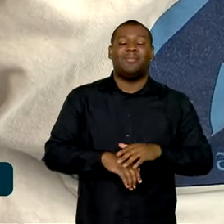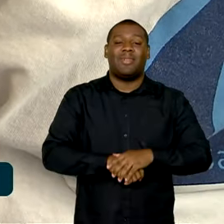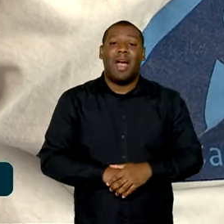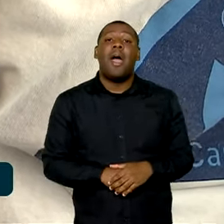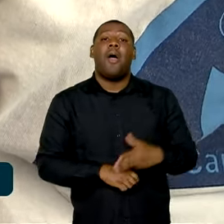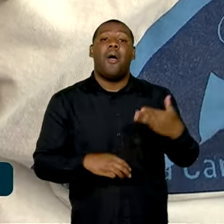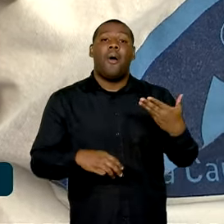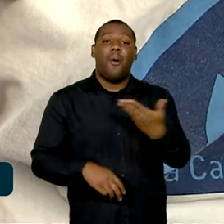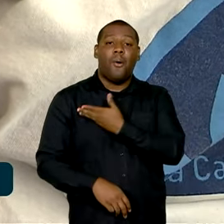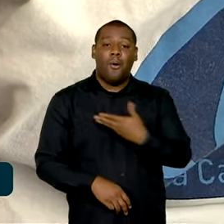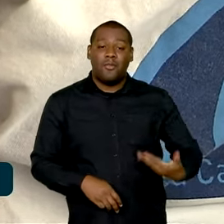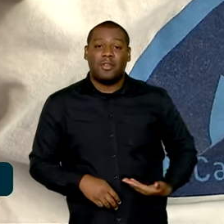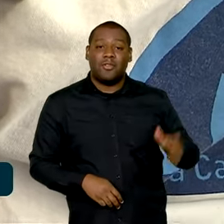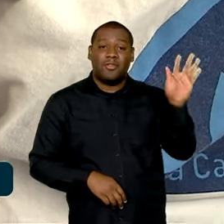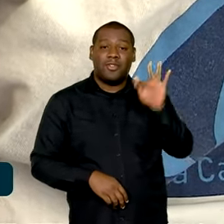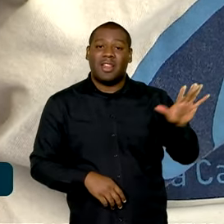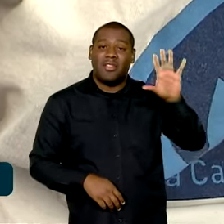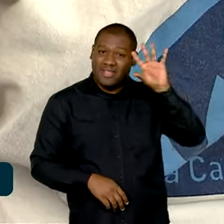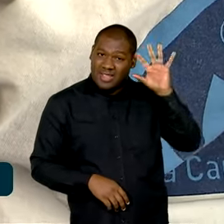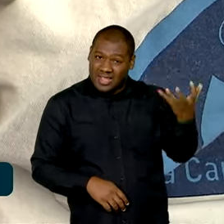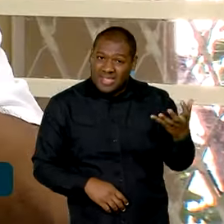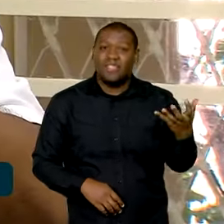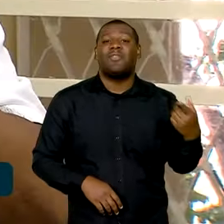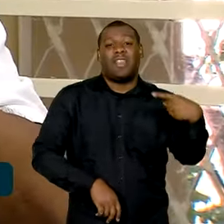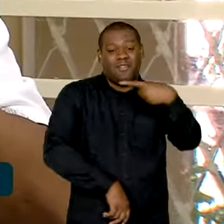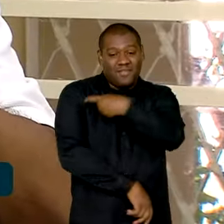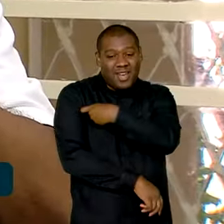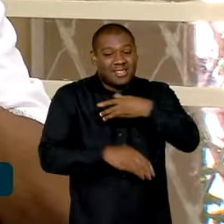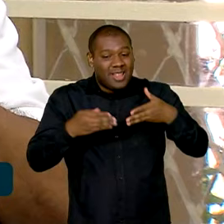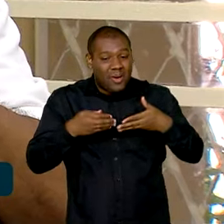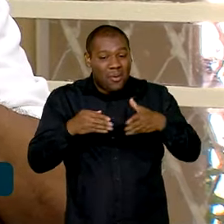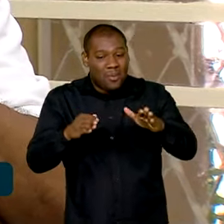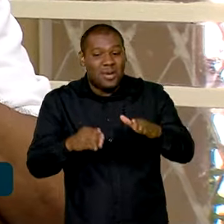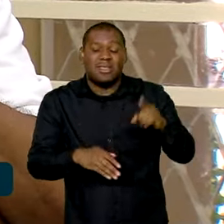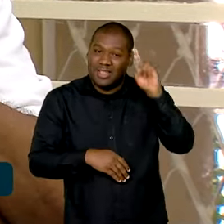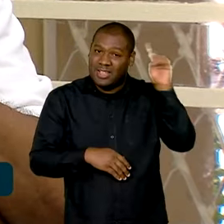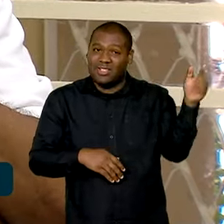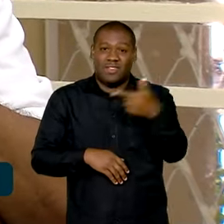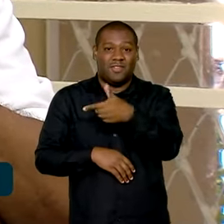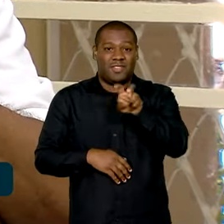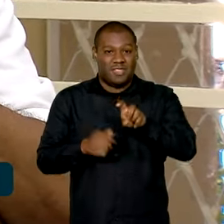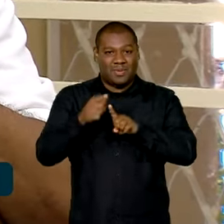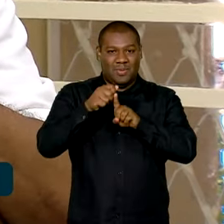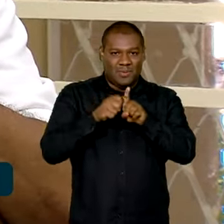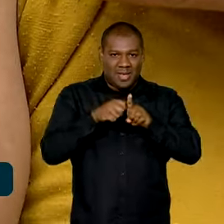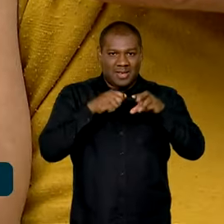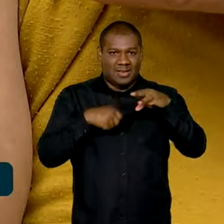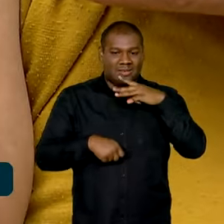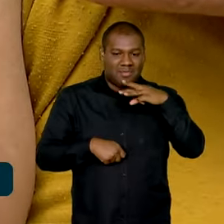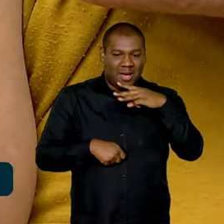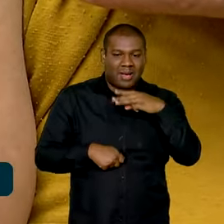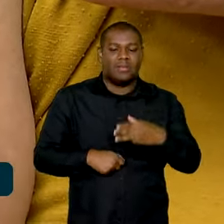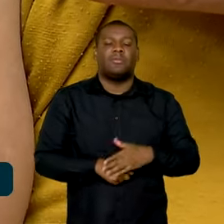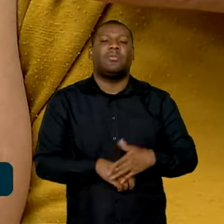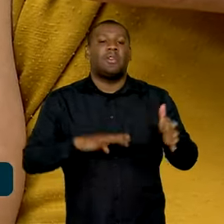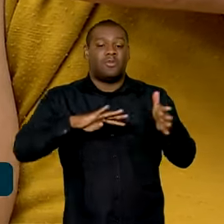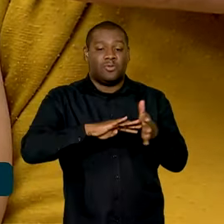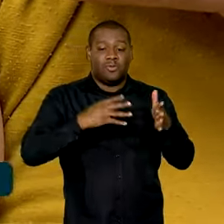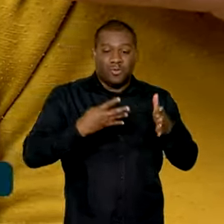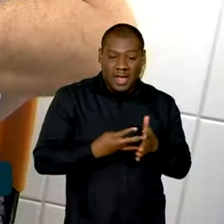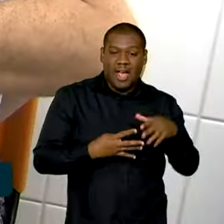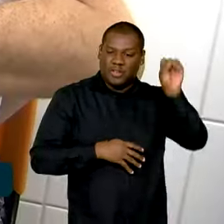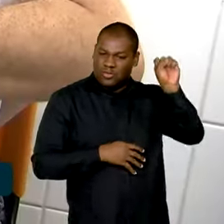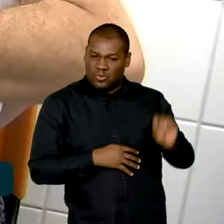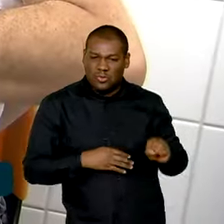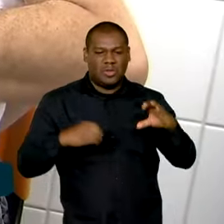começar a vacinar dia 25 de março as regiões Nordeste, Centro-Oeste, Sudeste e